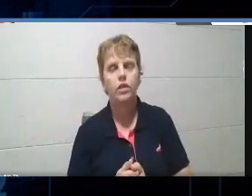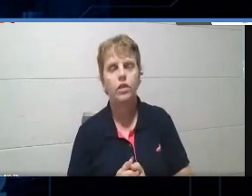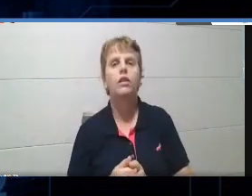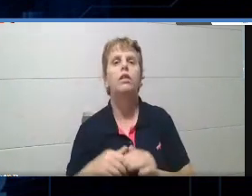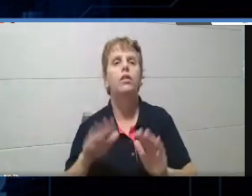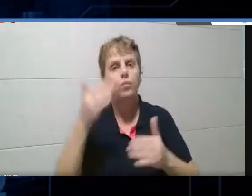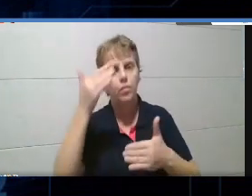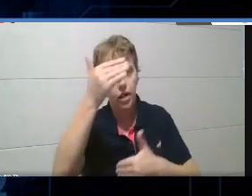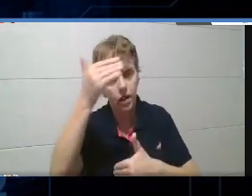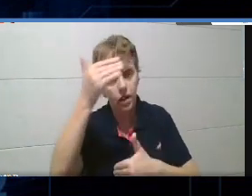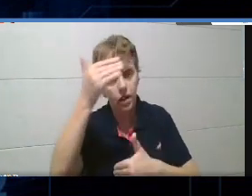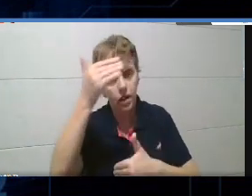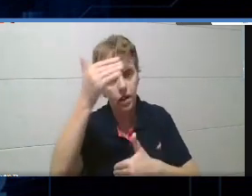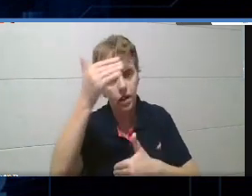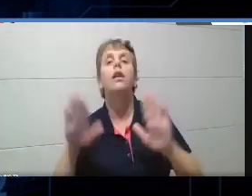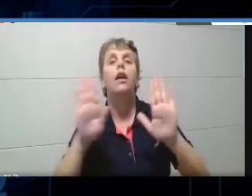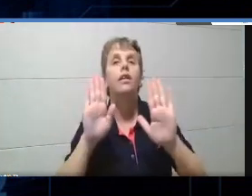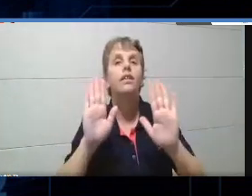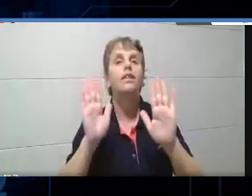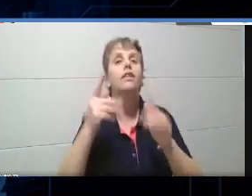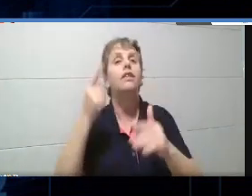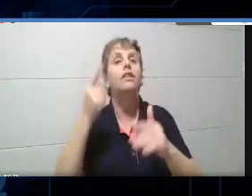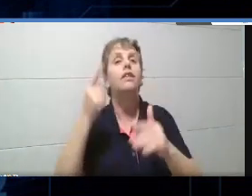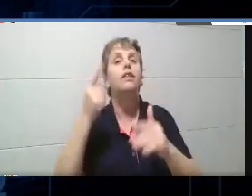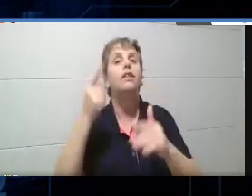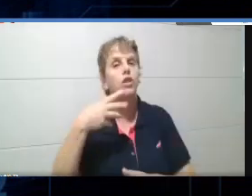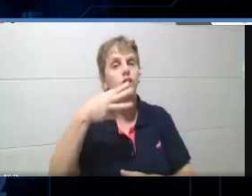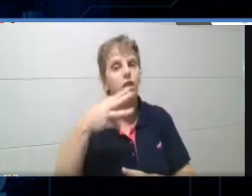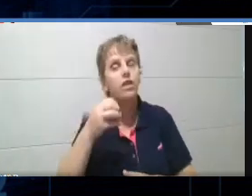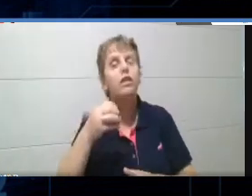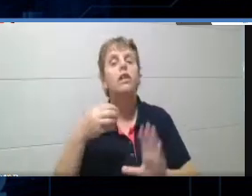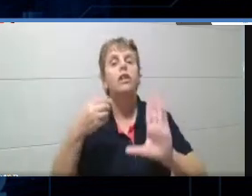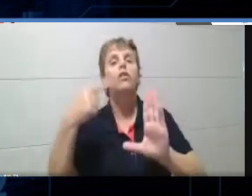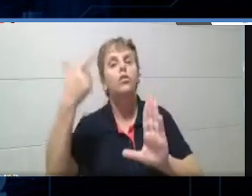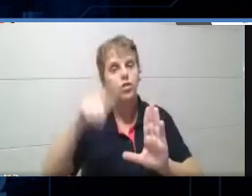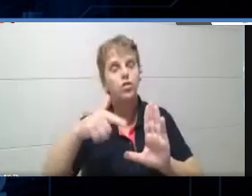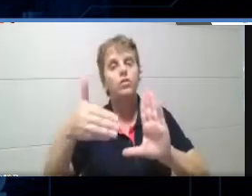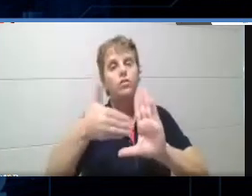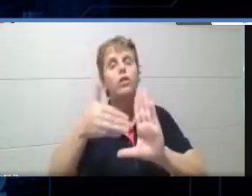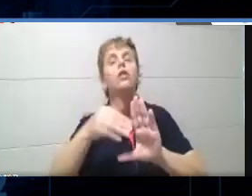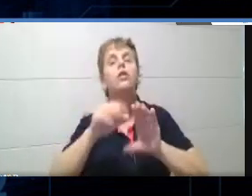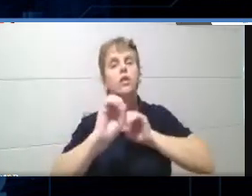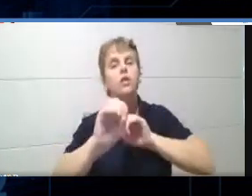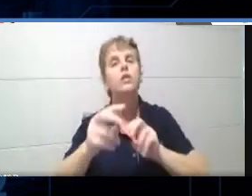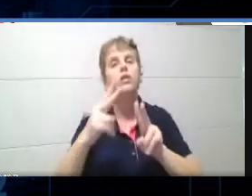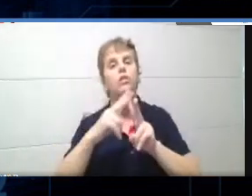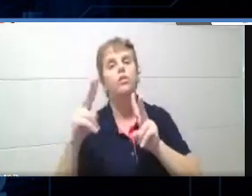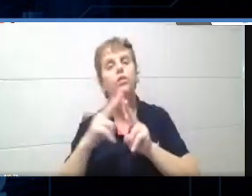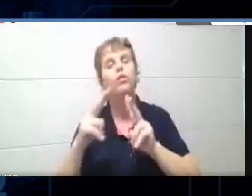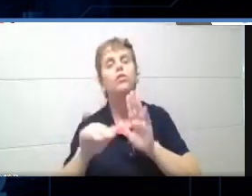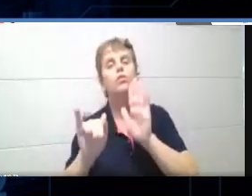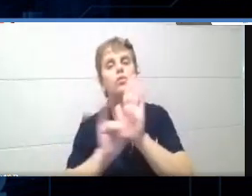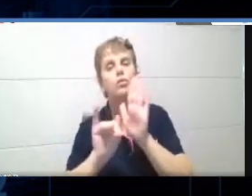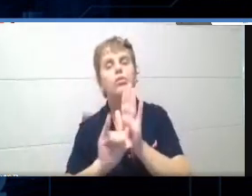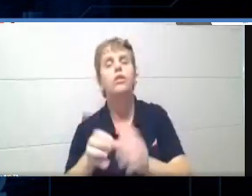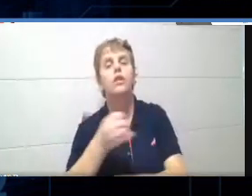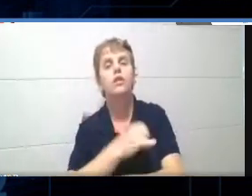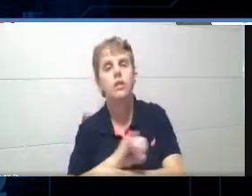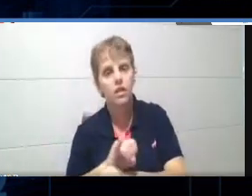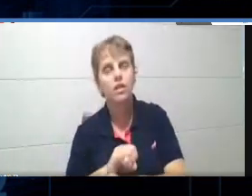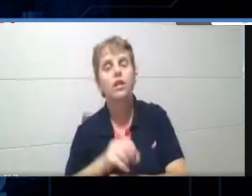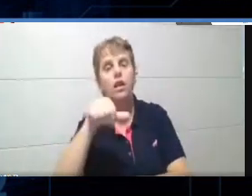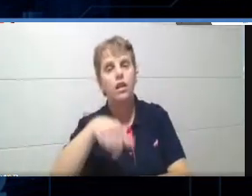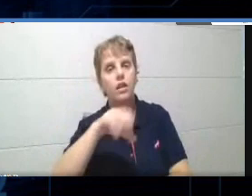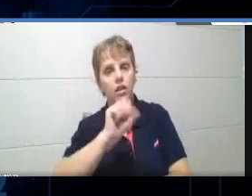brigadão. Até o dia 30, então, com mais uma webinar Educando Online do SESI Senai Santa